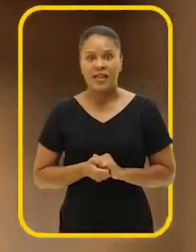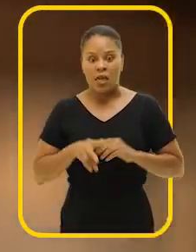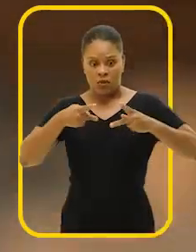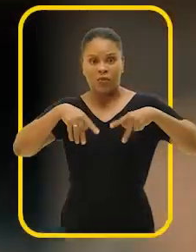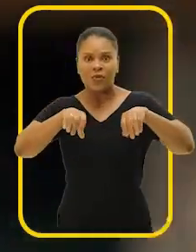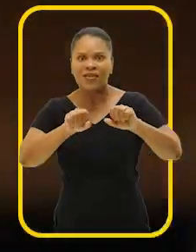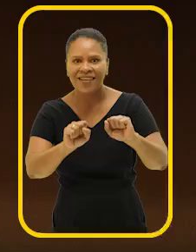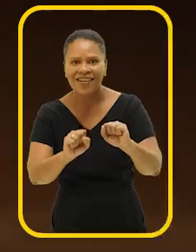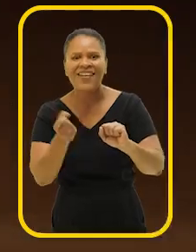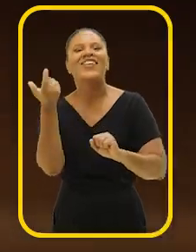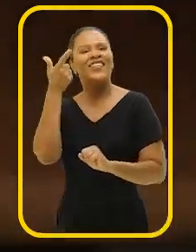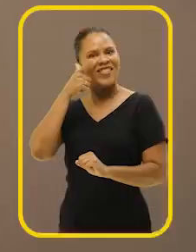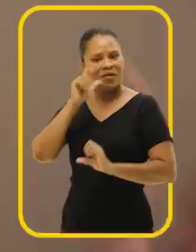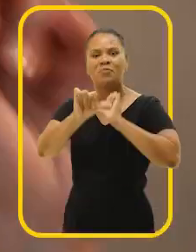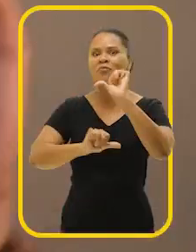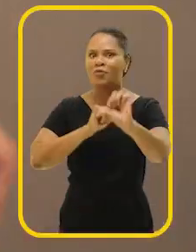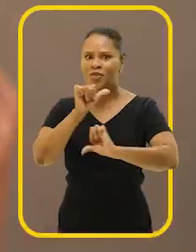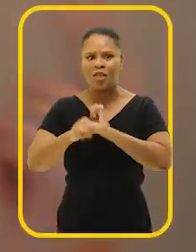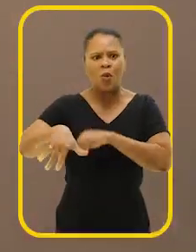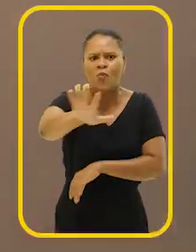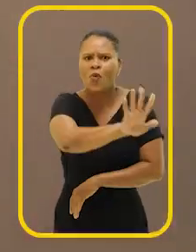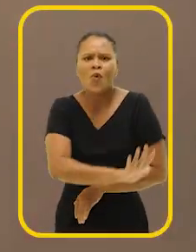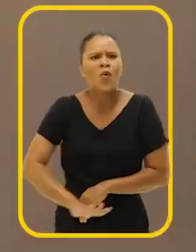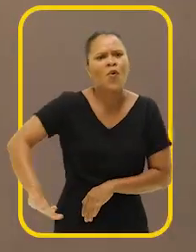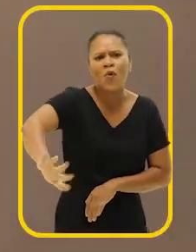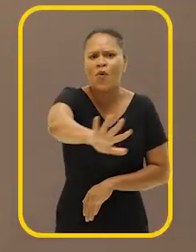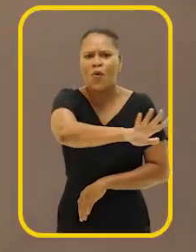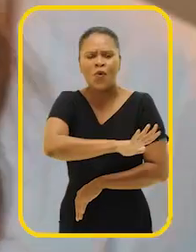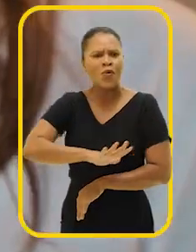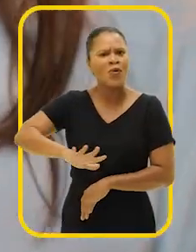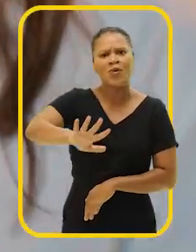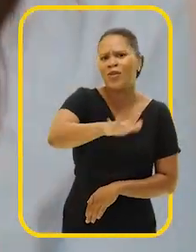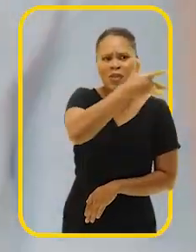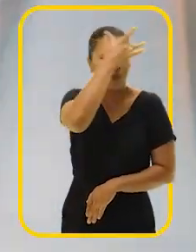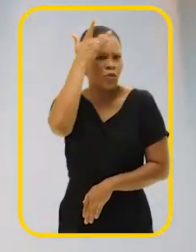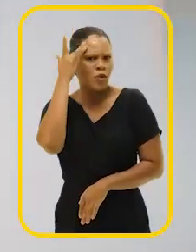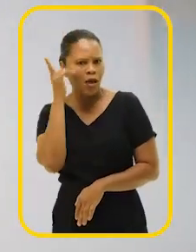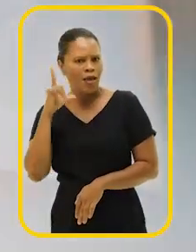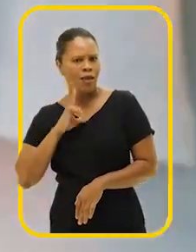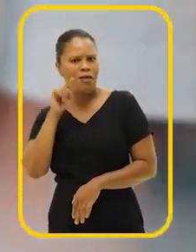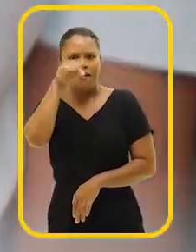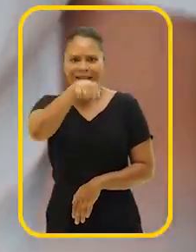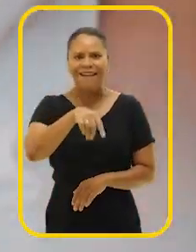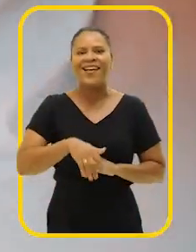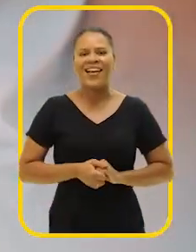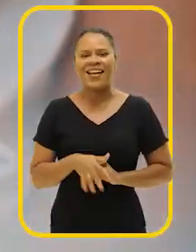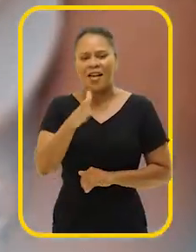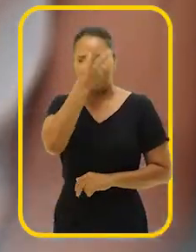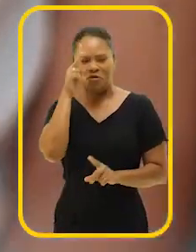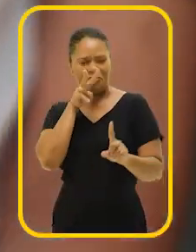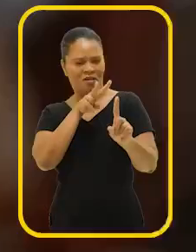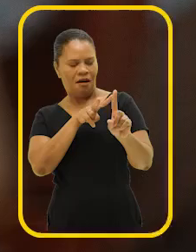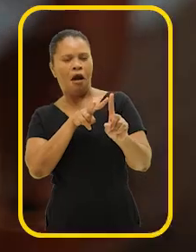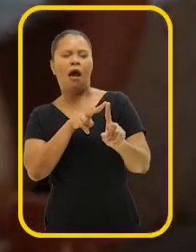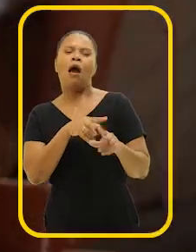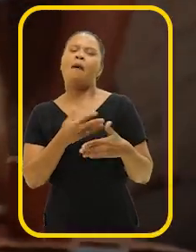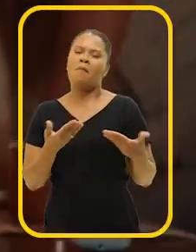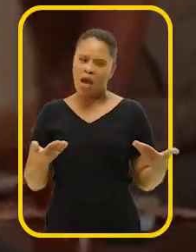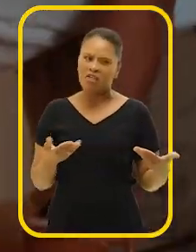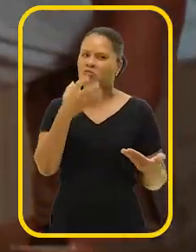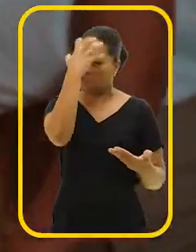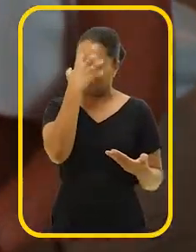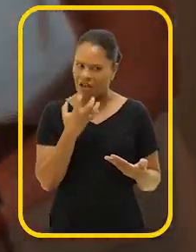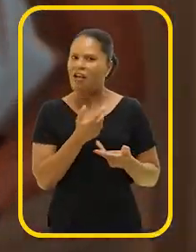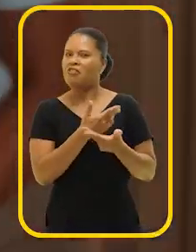conseguiu mudar o órgão todo, mudar a cabeça das pessoas que estavam lá, né? As pessoas olhavam assim, rapaz, o negócio é sério, o negócio